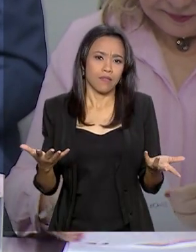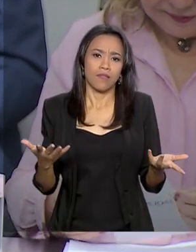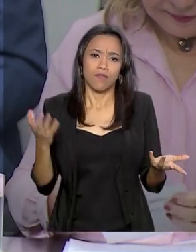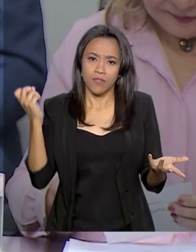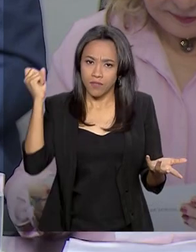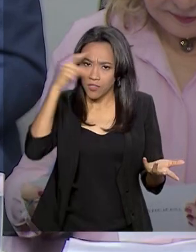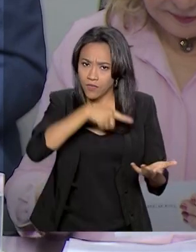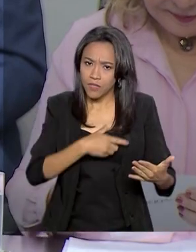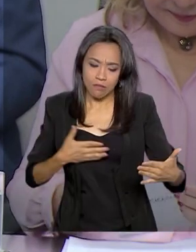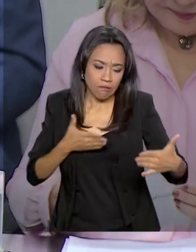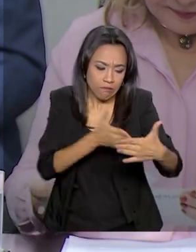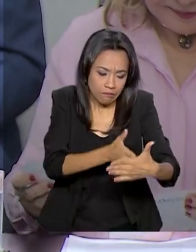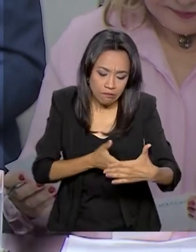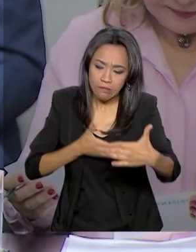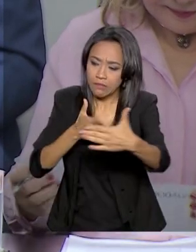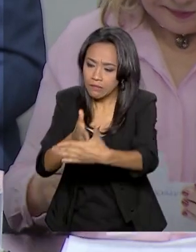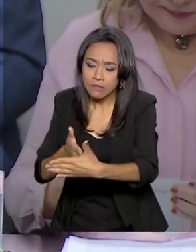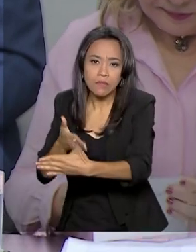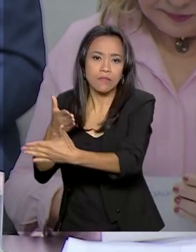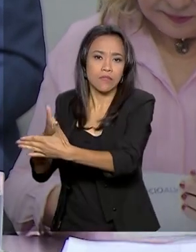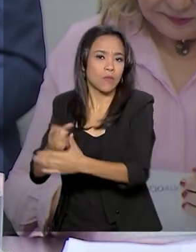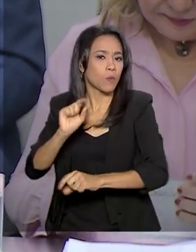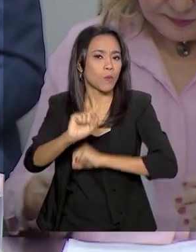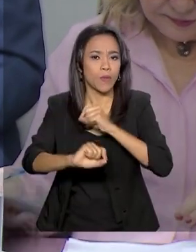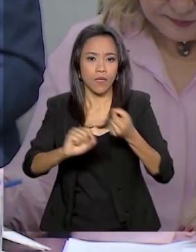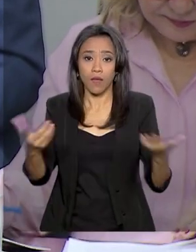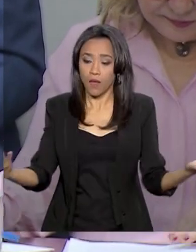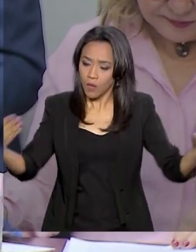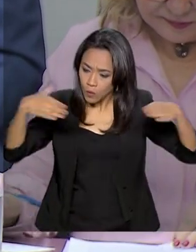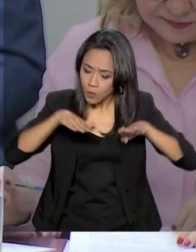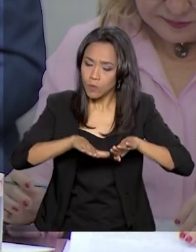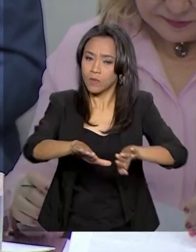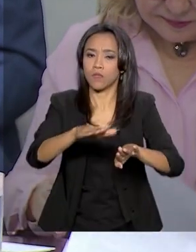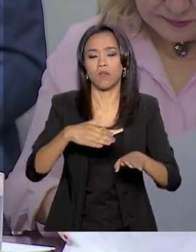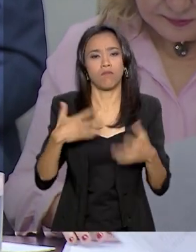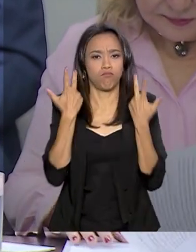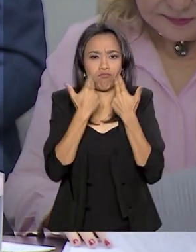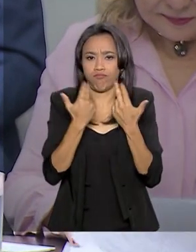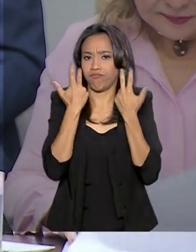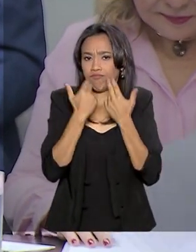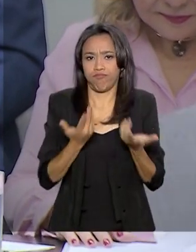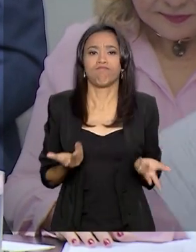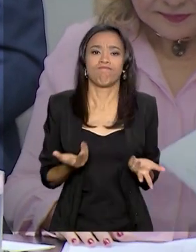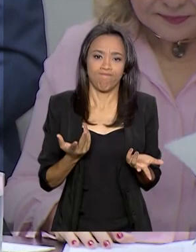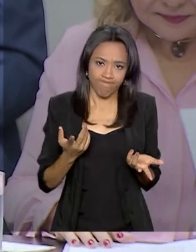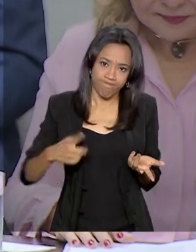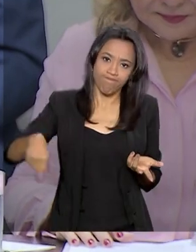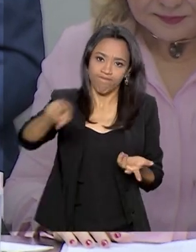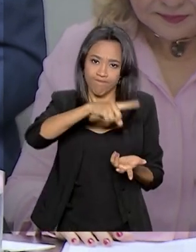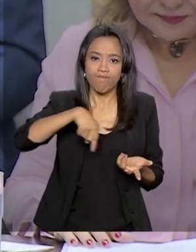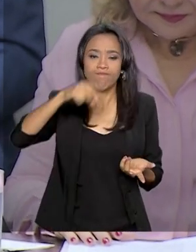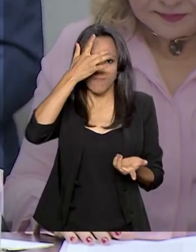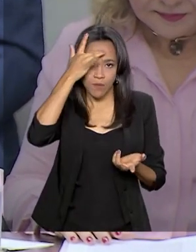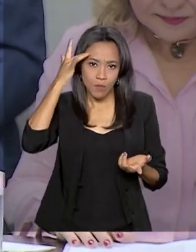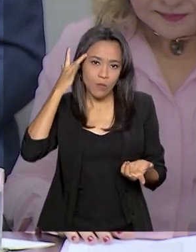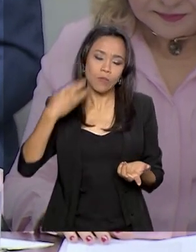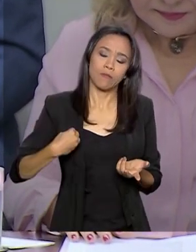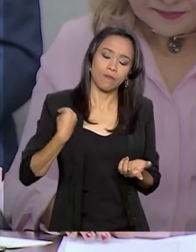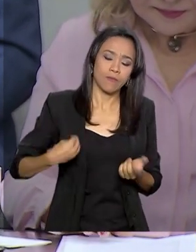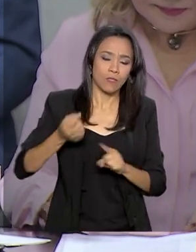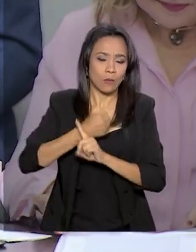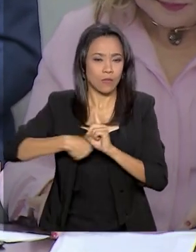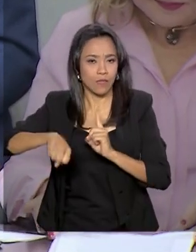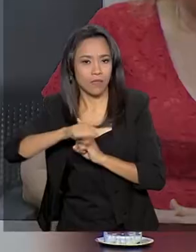obstaculizando uma integração normal dentro da vida social, da vida